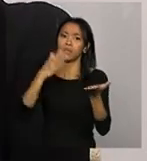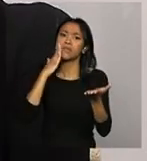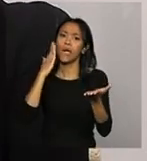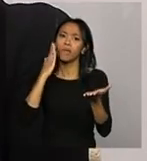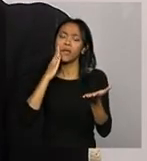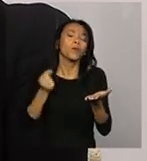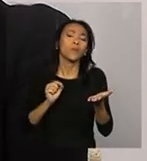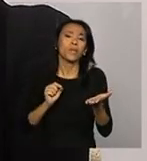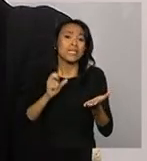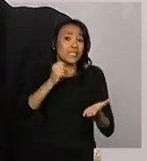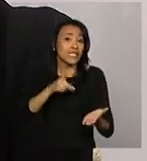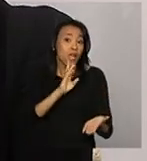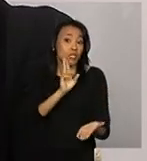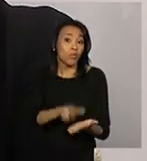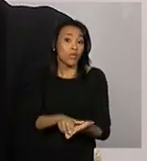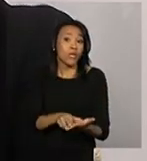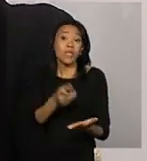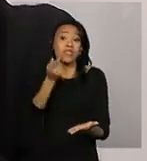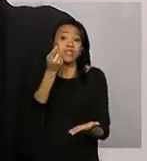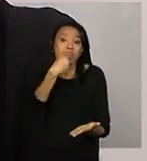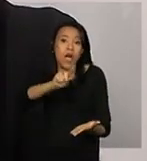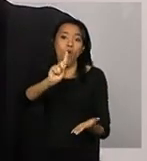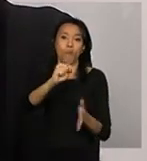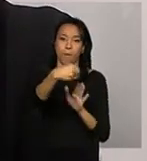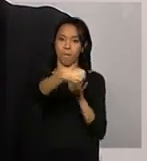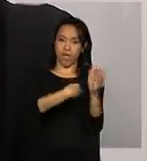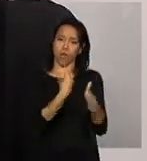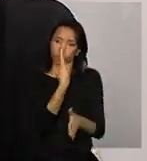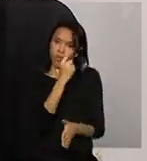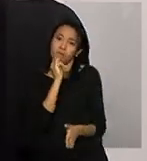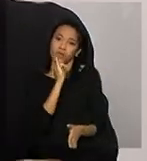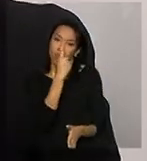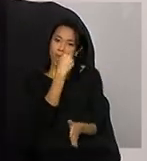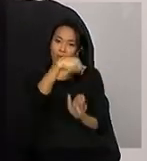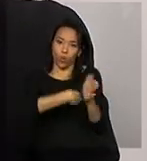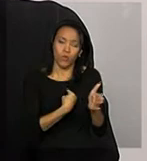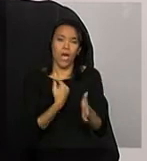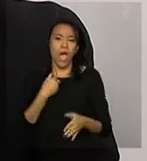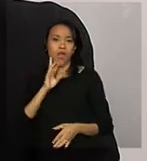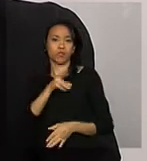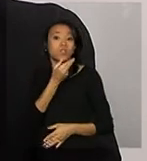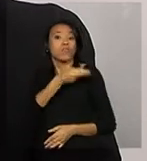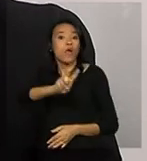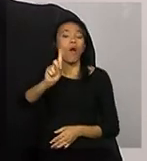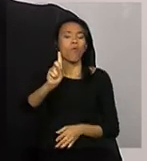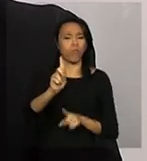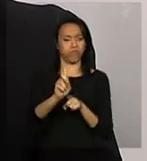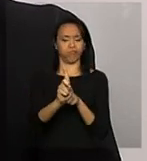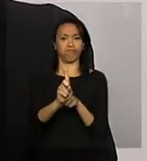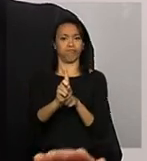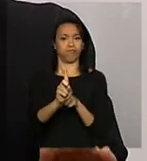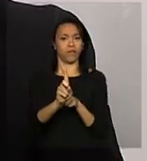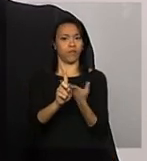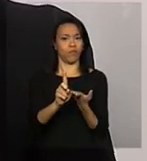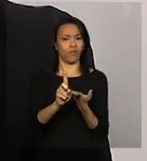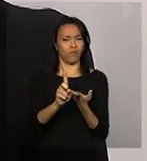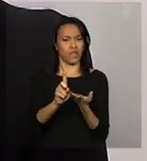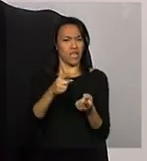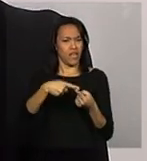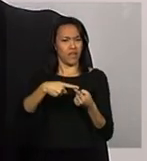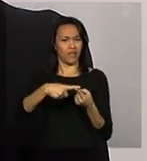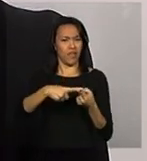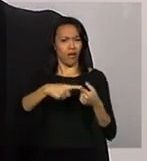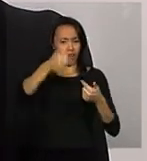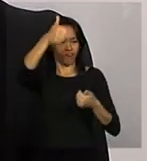Porque se ele responder não para uma pergunta X, por exemplo, ele está reprovando o